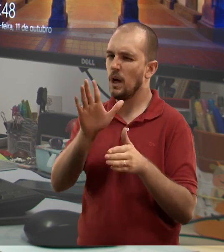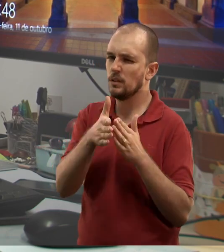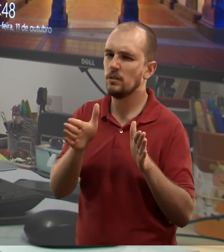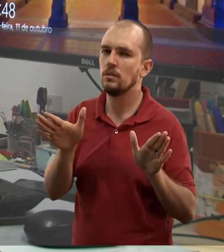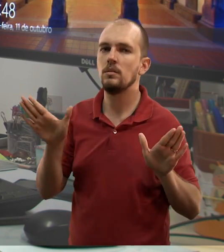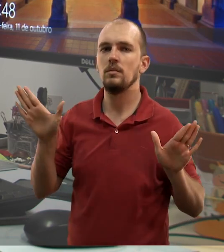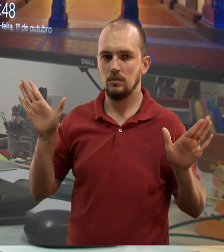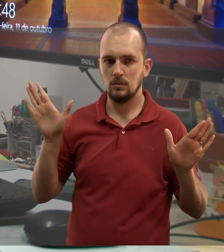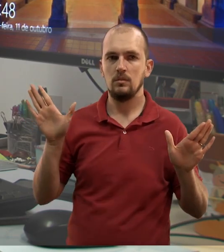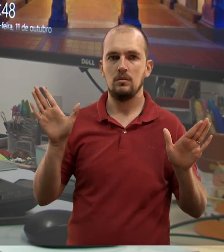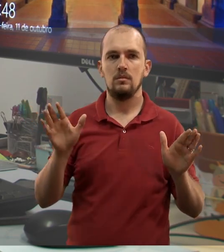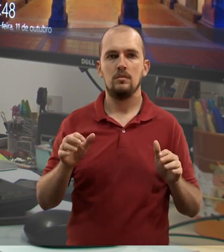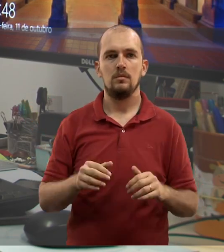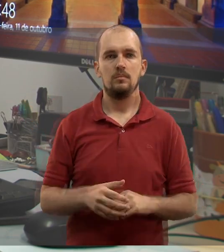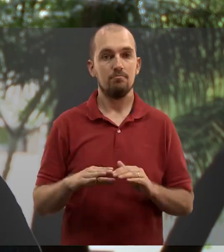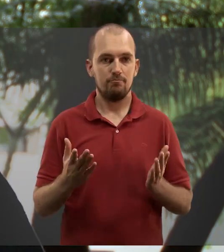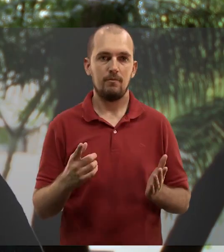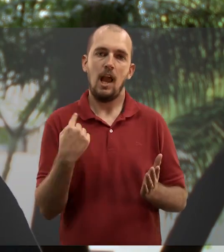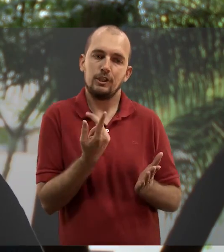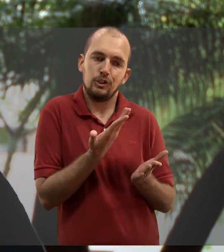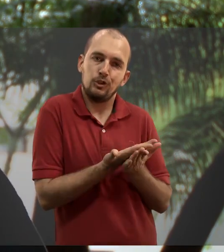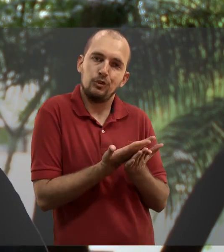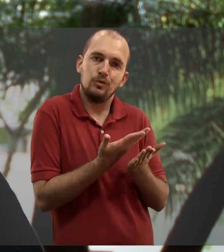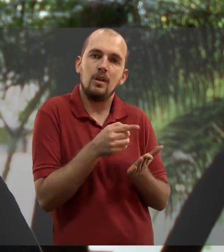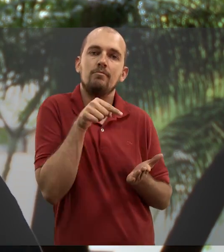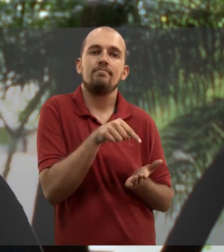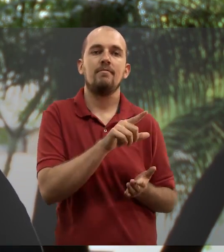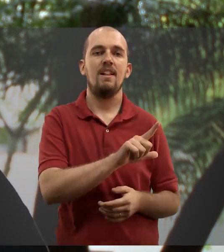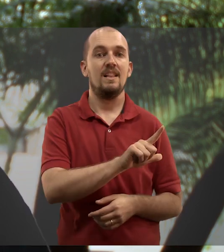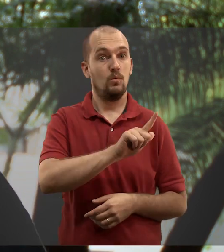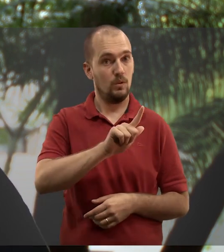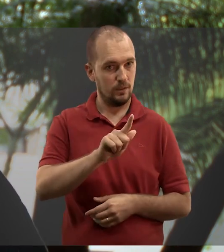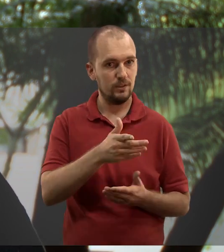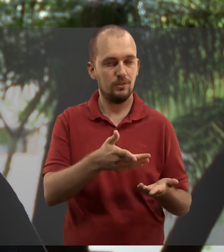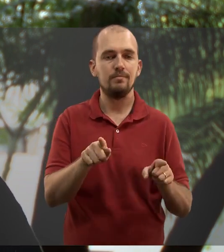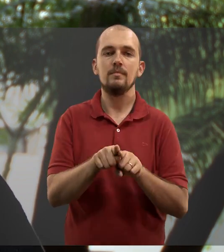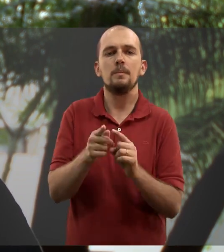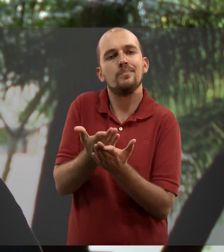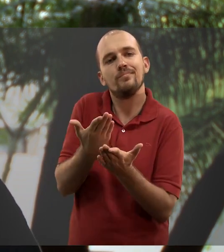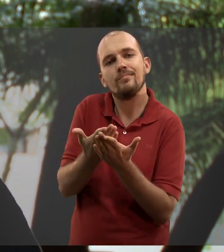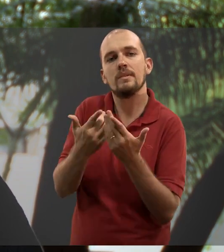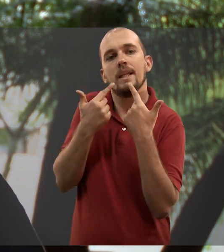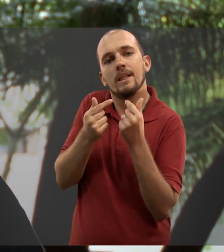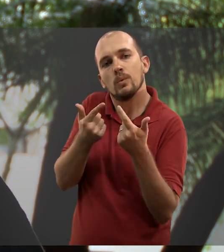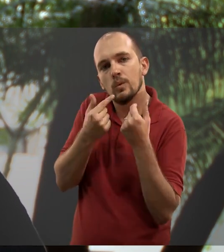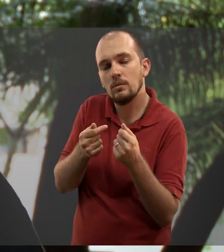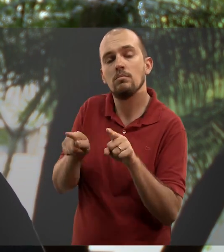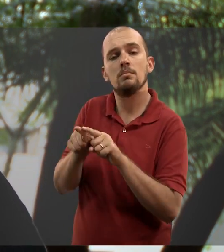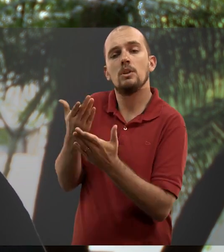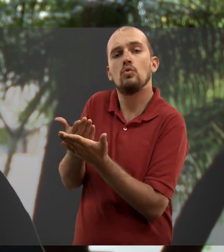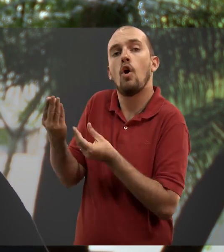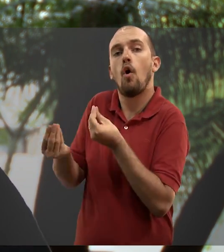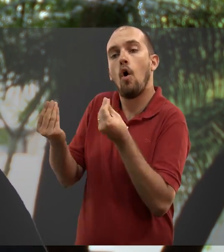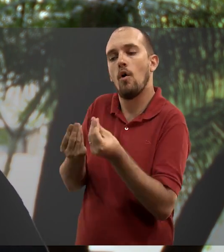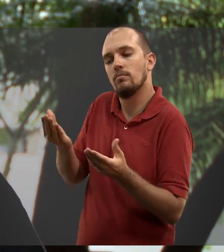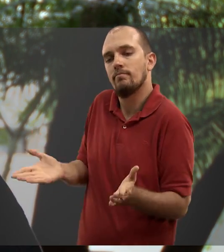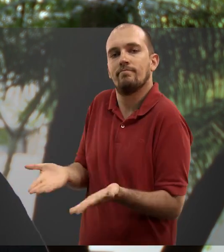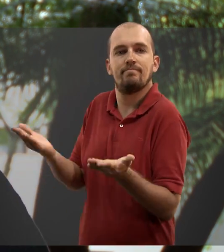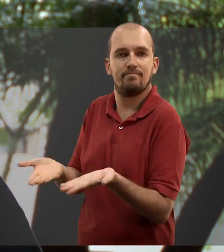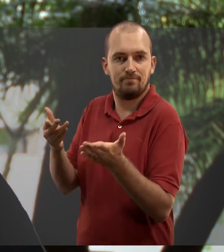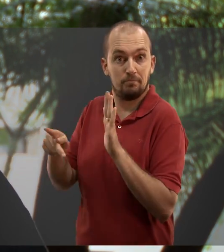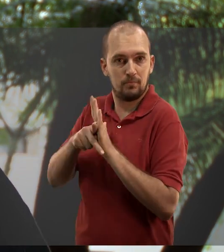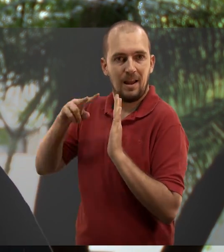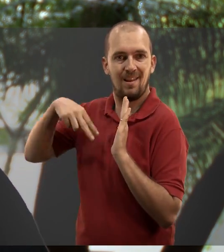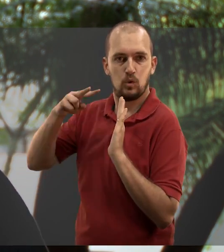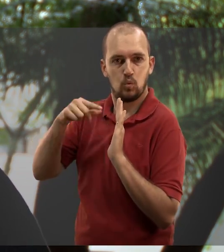técnicas específicas da nossa área. Então a gente tem bastante coisa sobre linguagem, bastante coisa sobre a linguística em si,